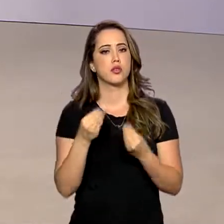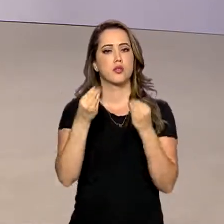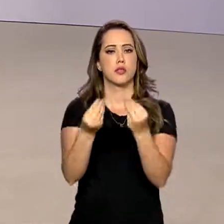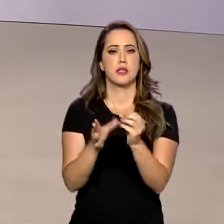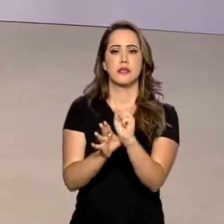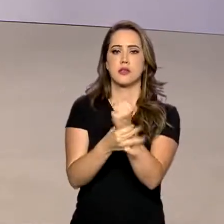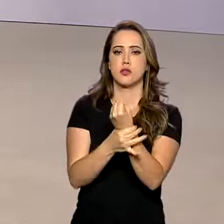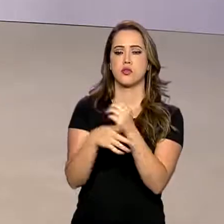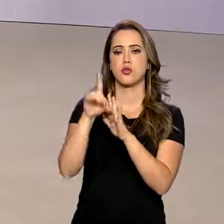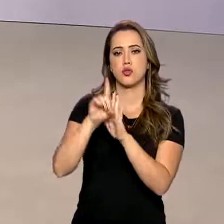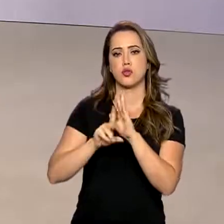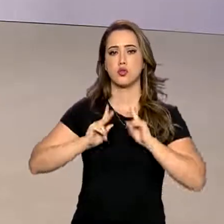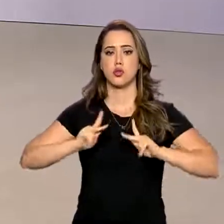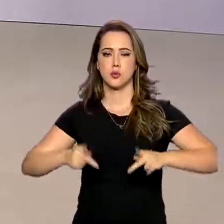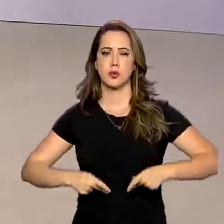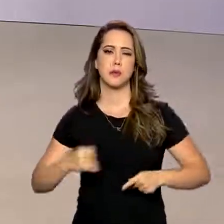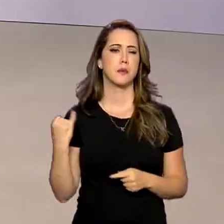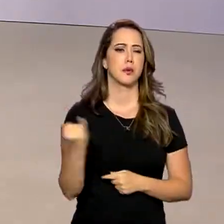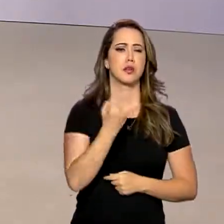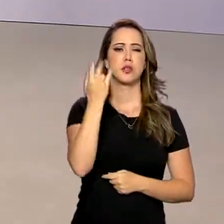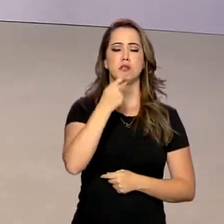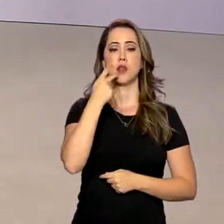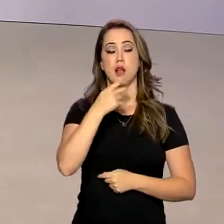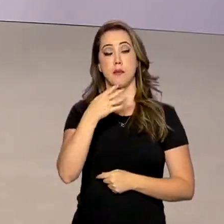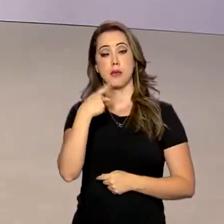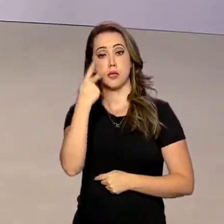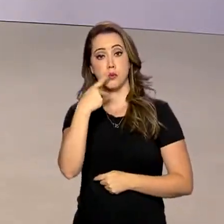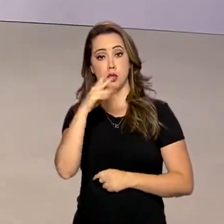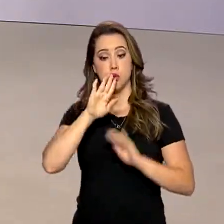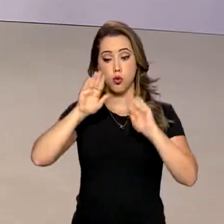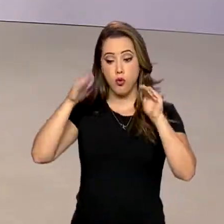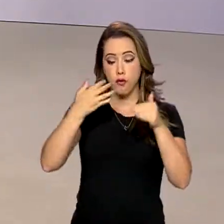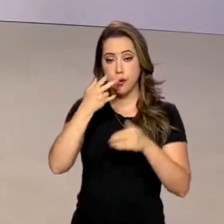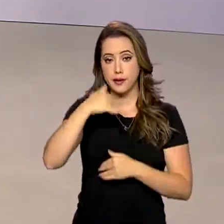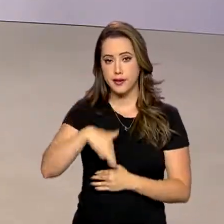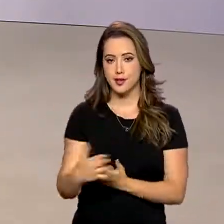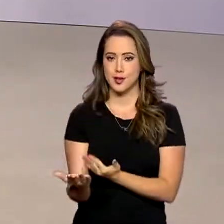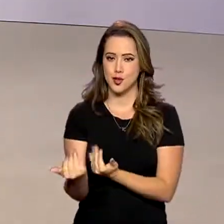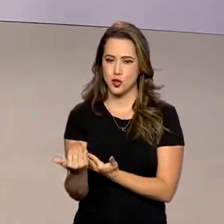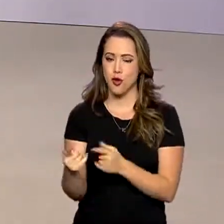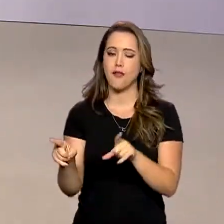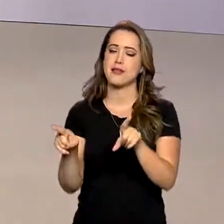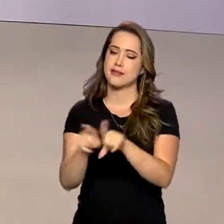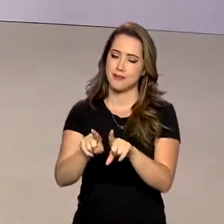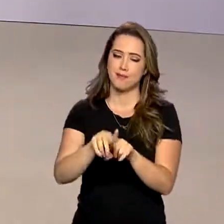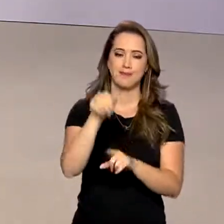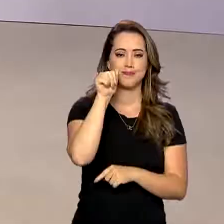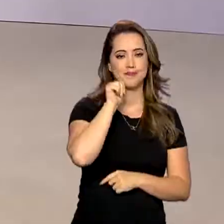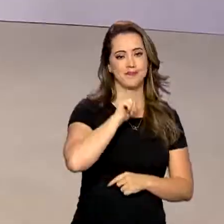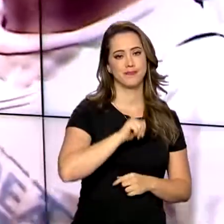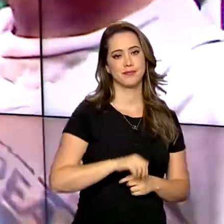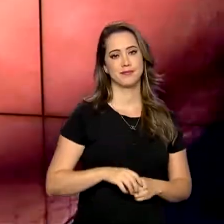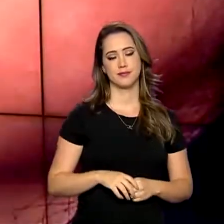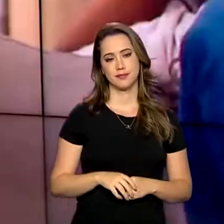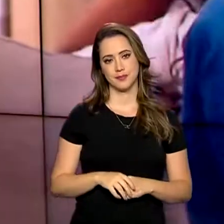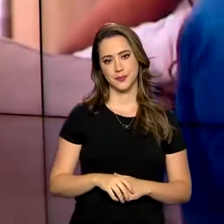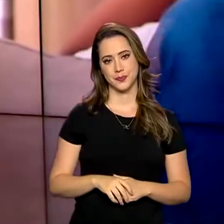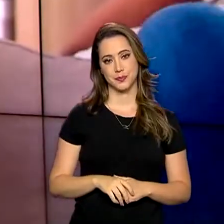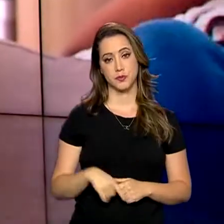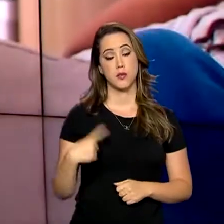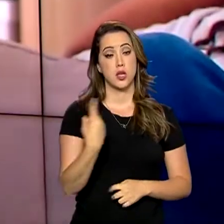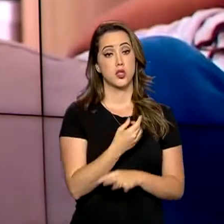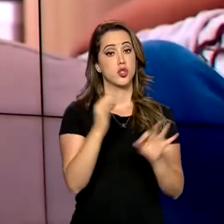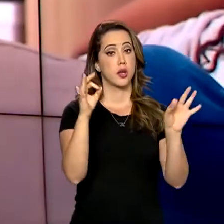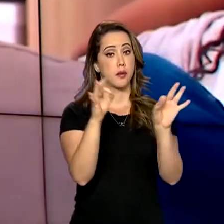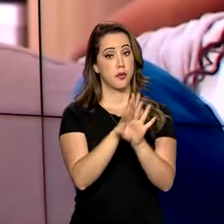direitos humanos. Destaque para as políticas voltadas a crianças e adolescentes, além das mulheres. A gente